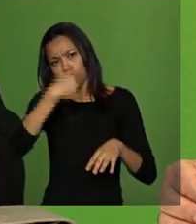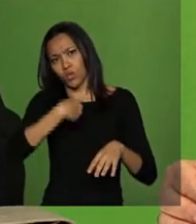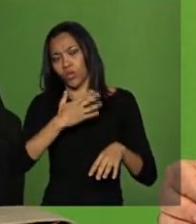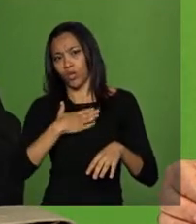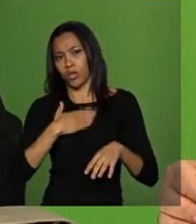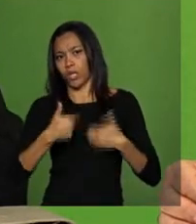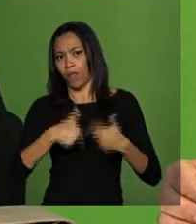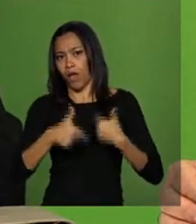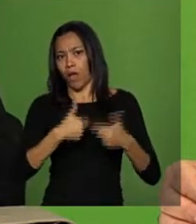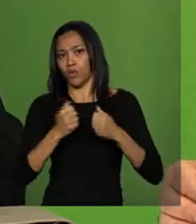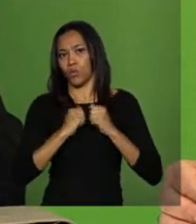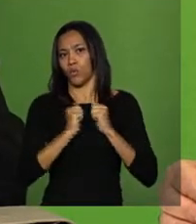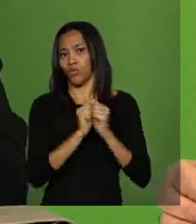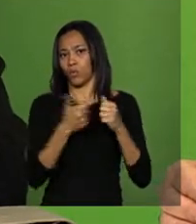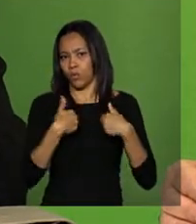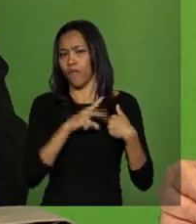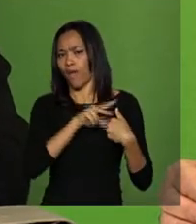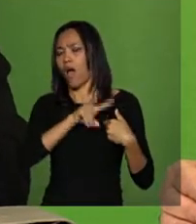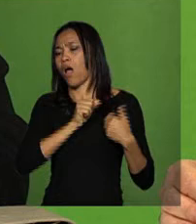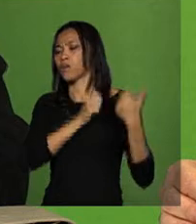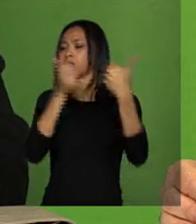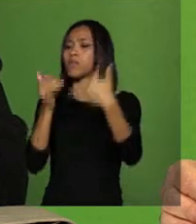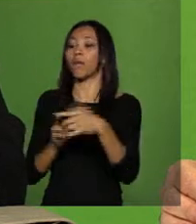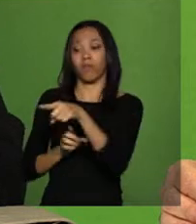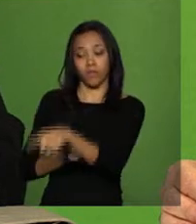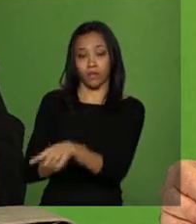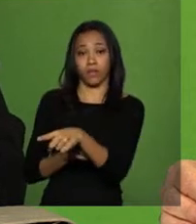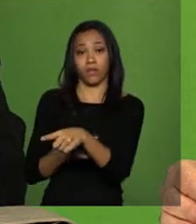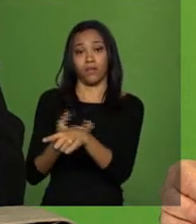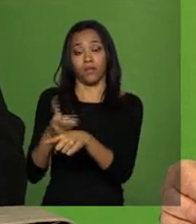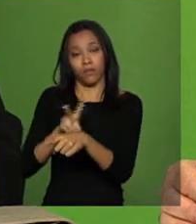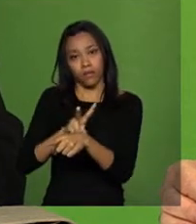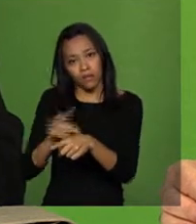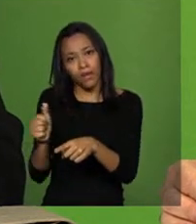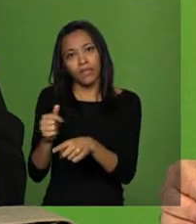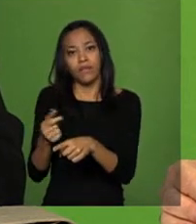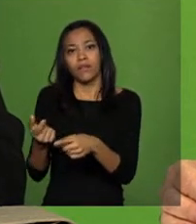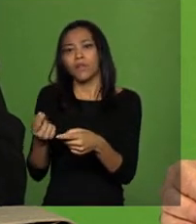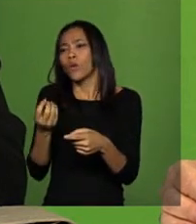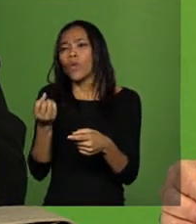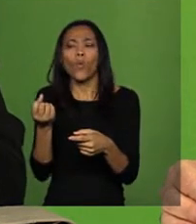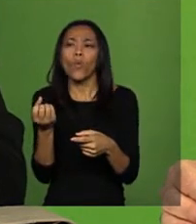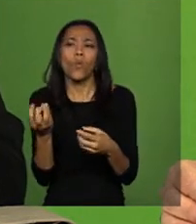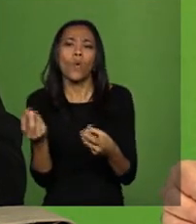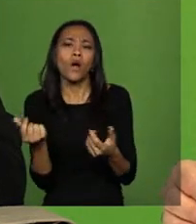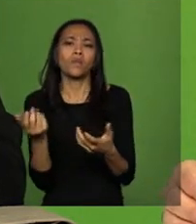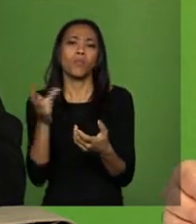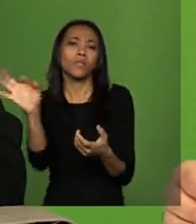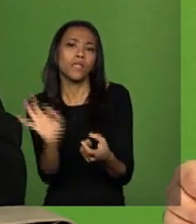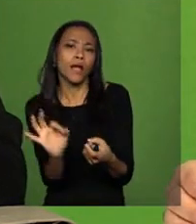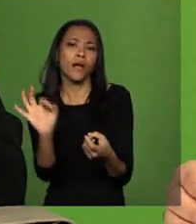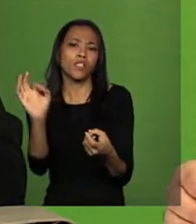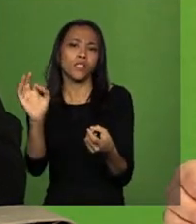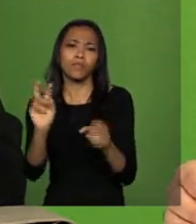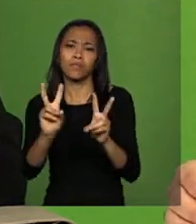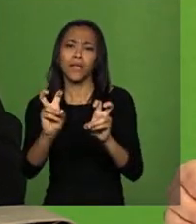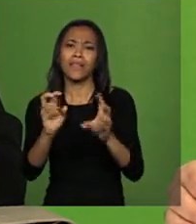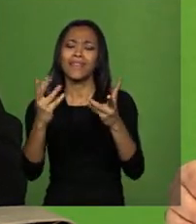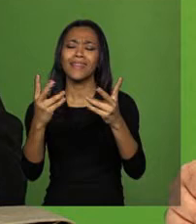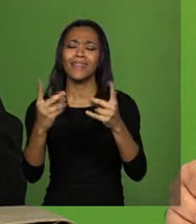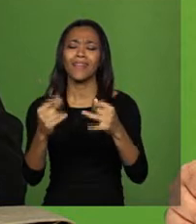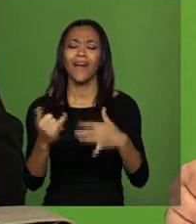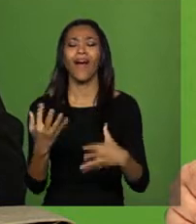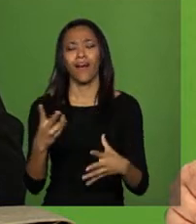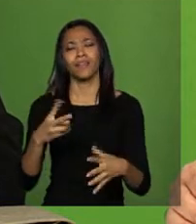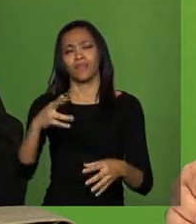etc., como é que foi a lógica, todo mundo aqui definido de tanto a tanto quem é que vai receber, etc., etc. E parte disso é regulamento